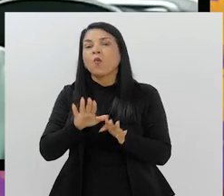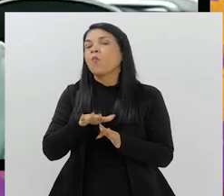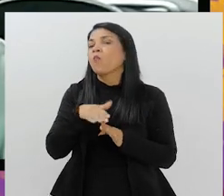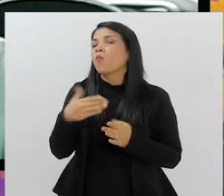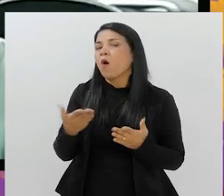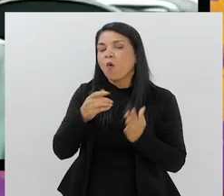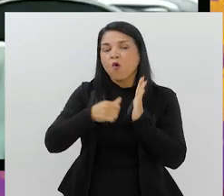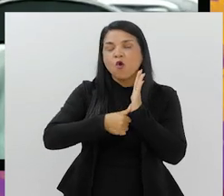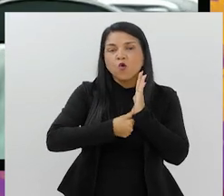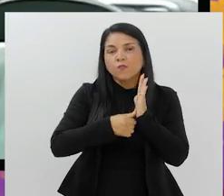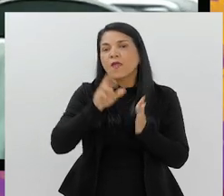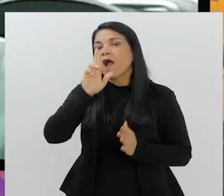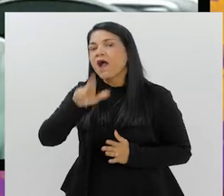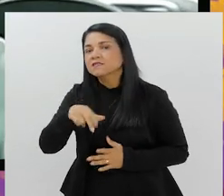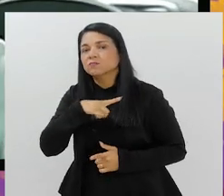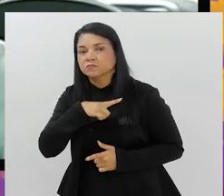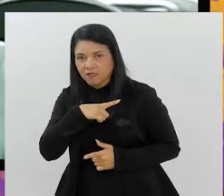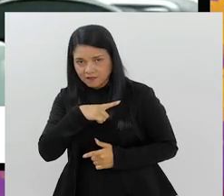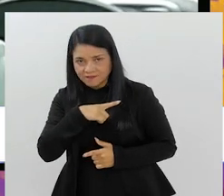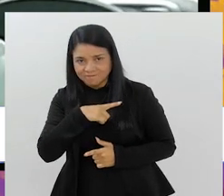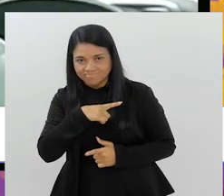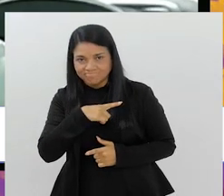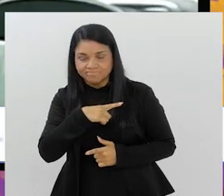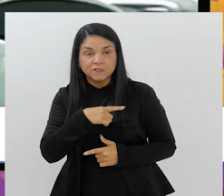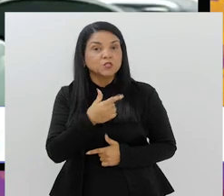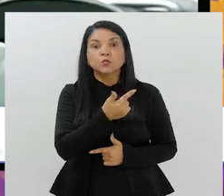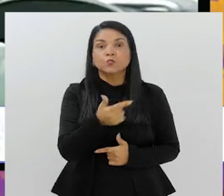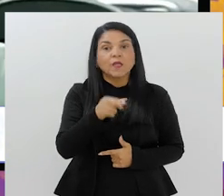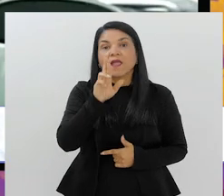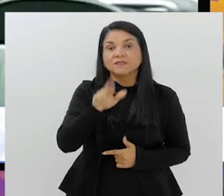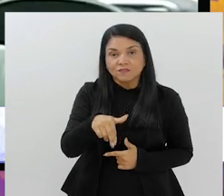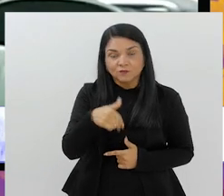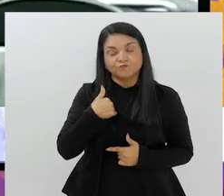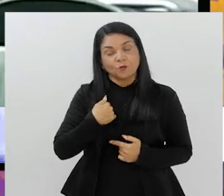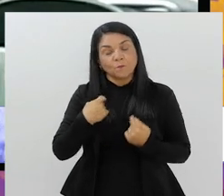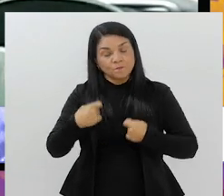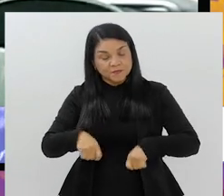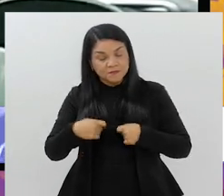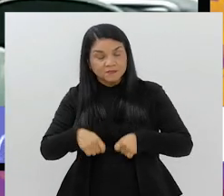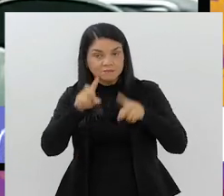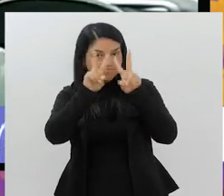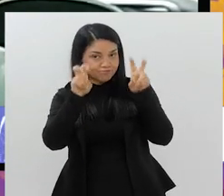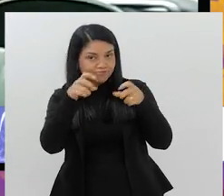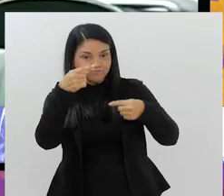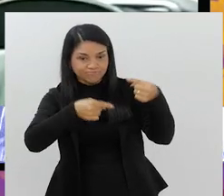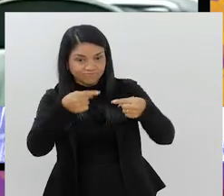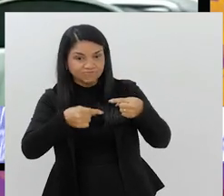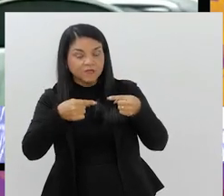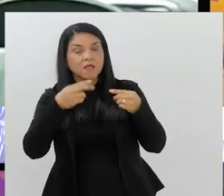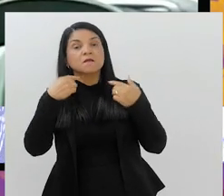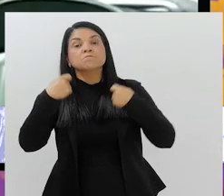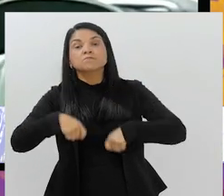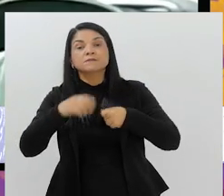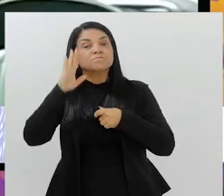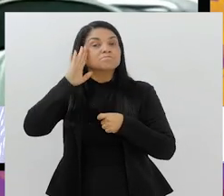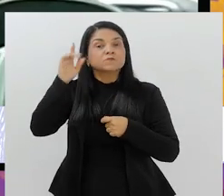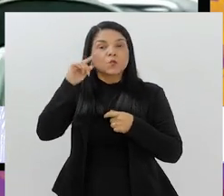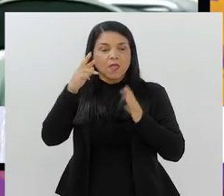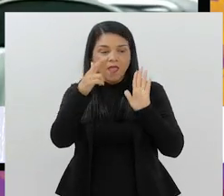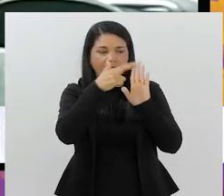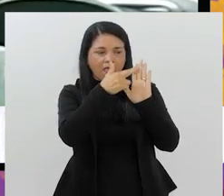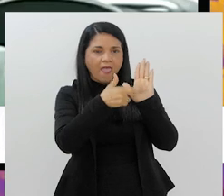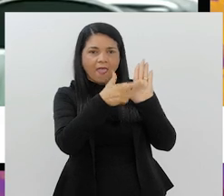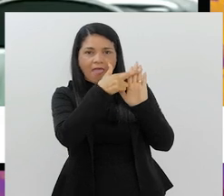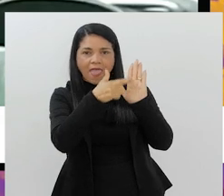Quais são os clubes que têm razão e que não têm razão? Bom, para debater razão, a gente precisa recorrer ao regulamento geral